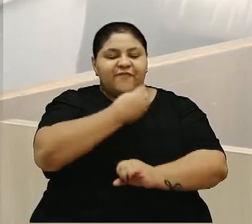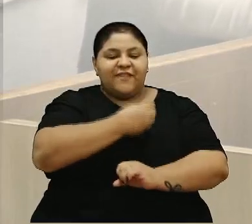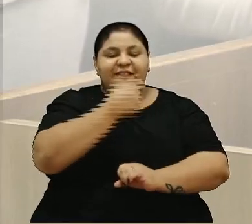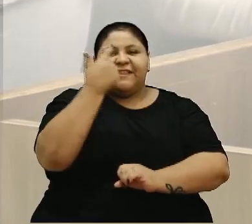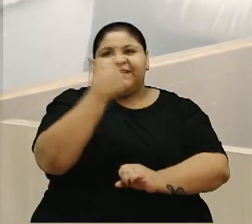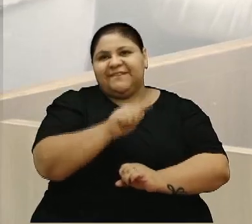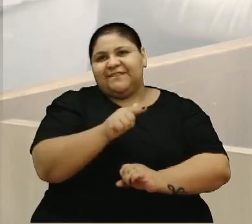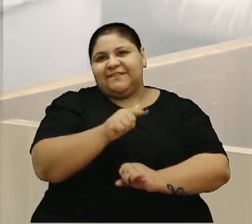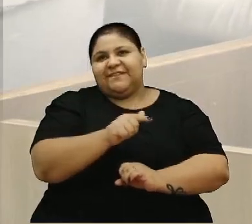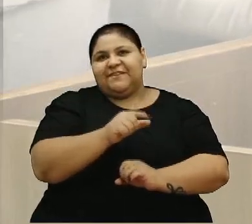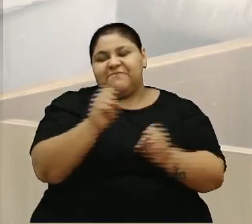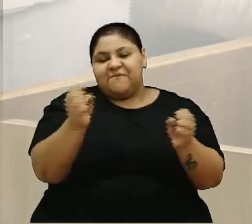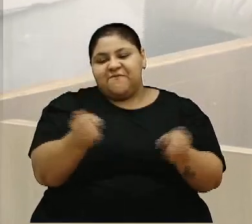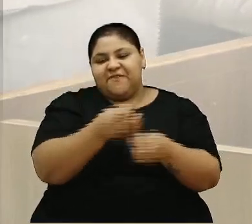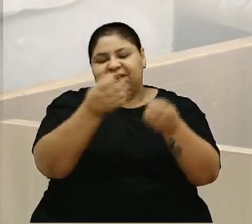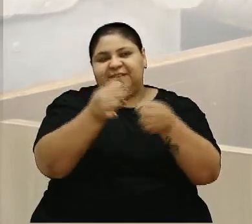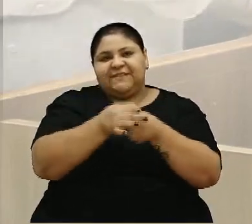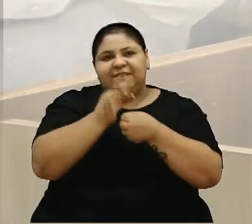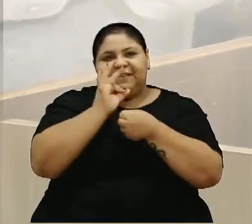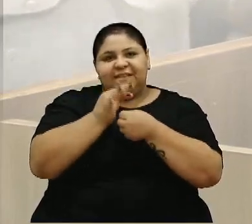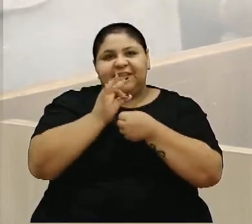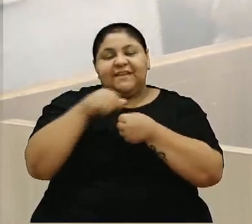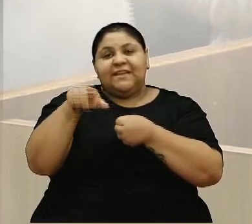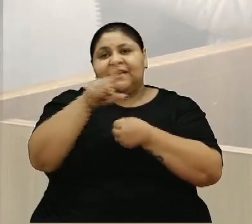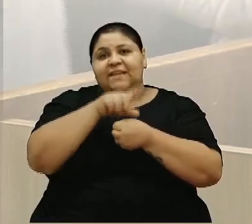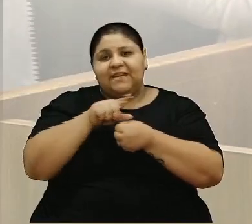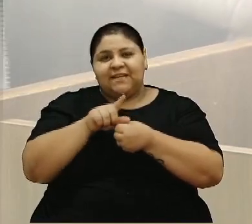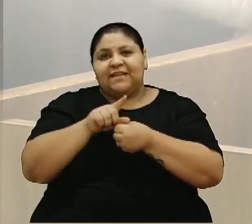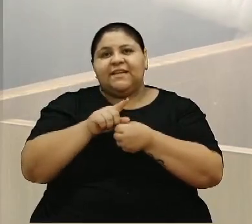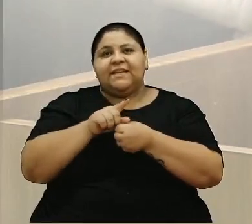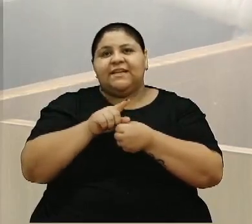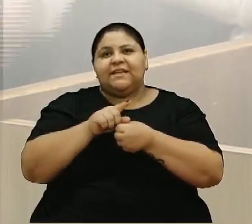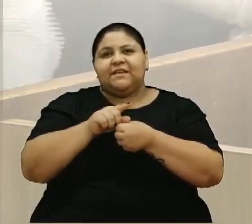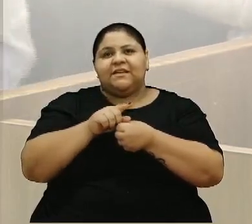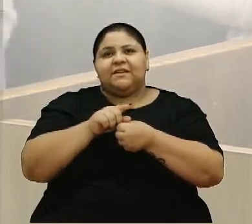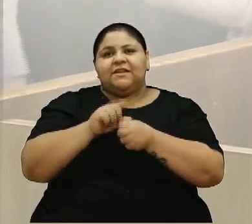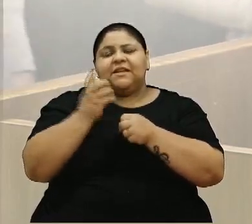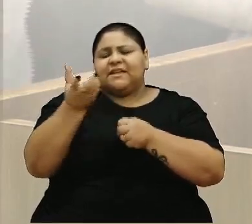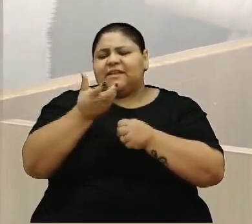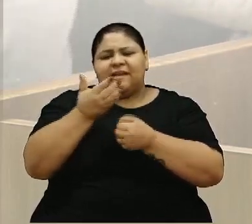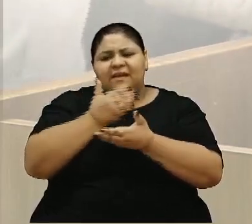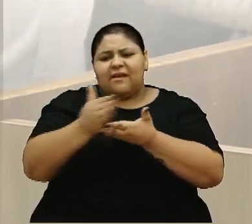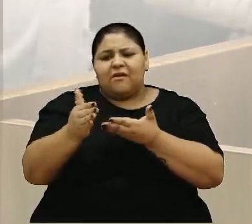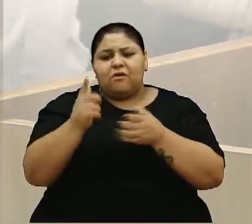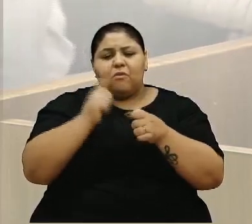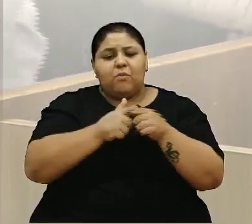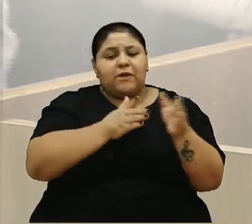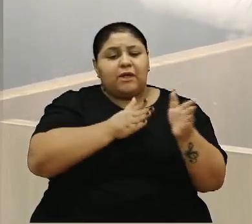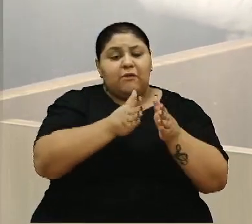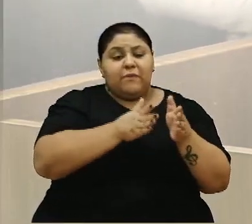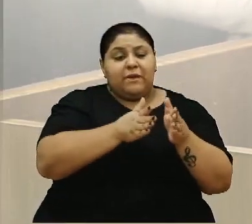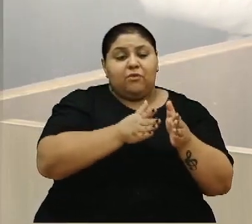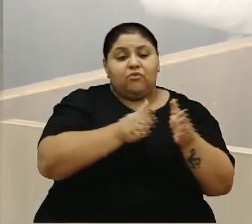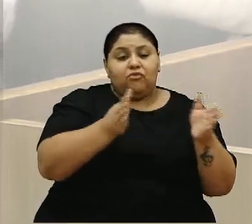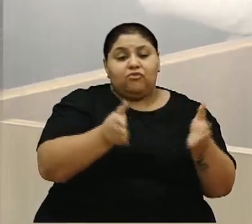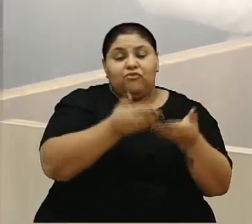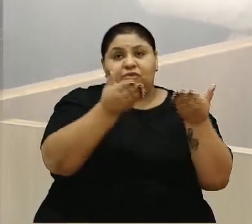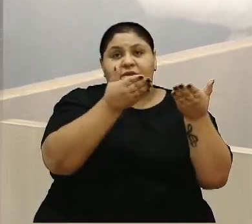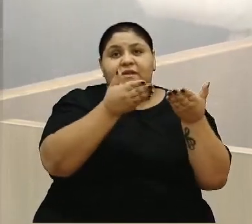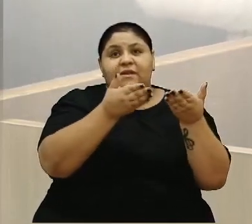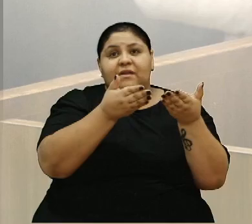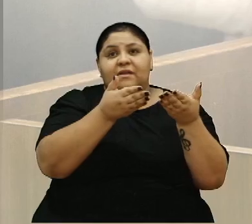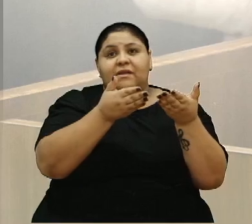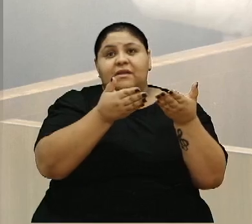Festa Nacional da Uva, e a gente preza muito para que isso não se perca, porque o período de Festa da Uva na nossa cidade é um período de